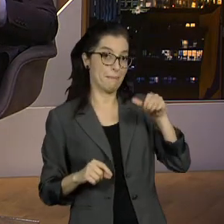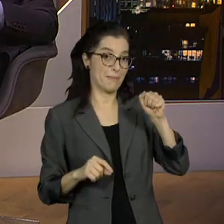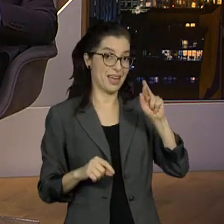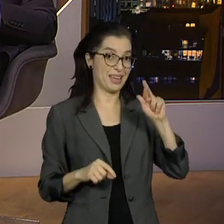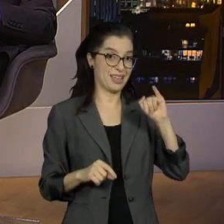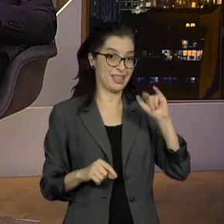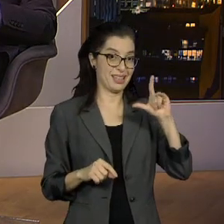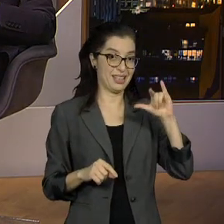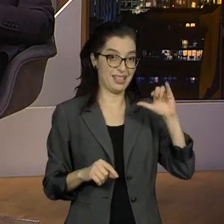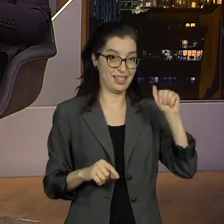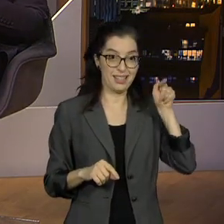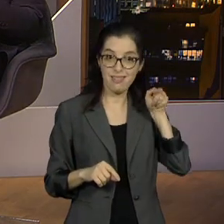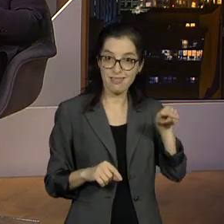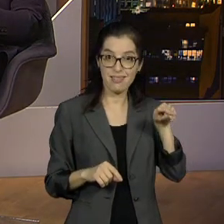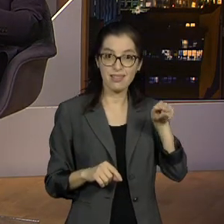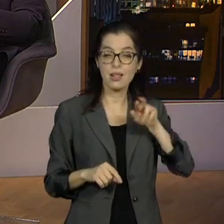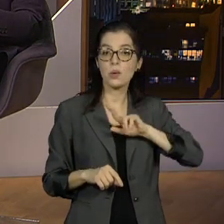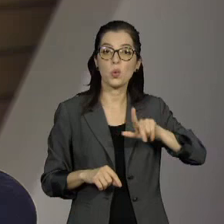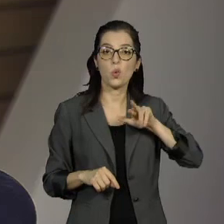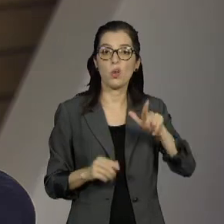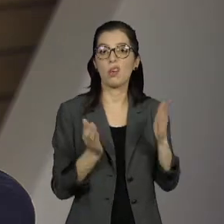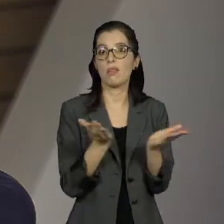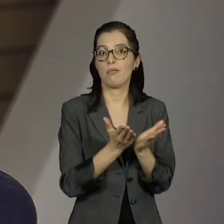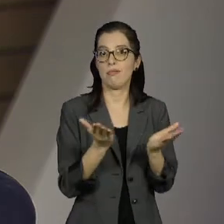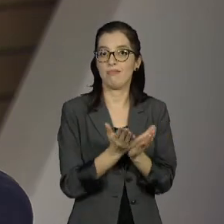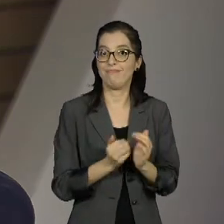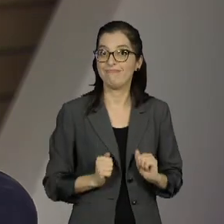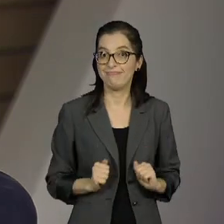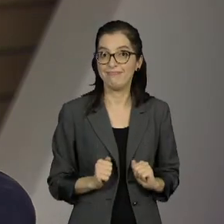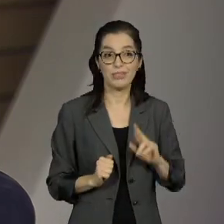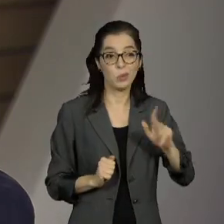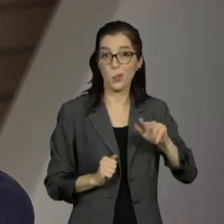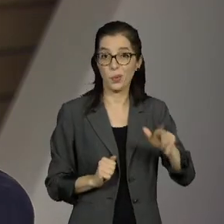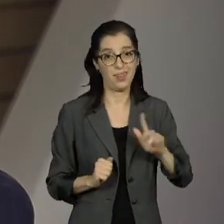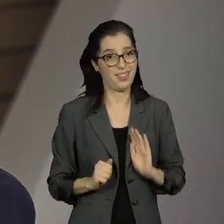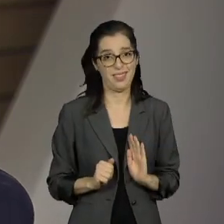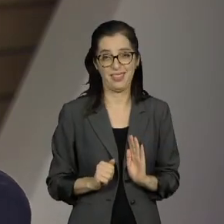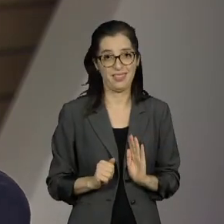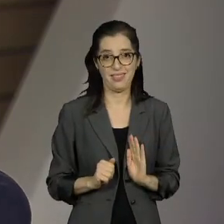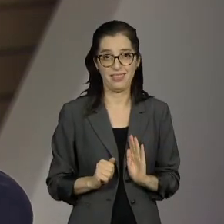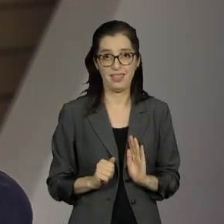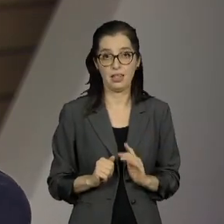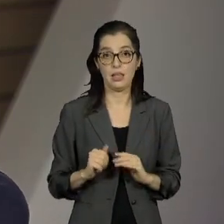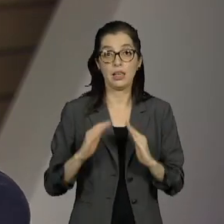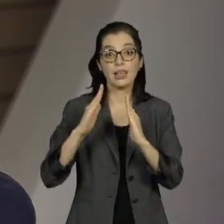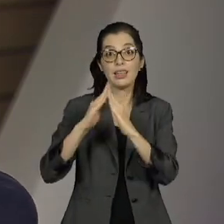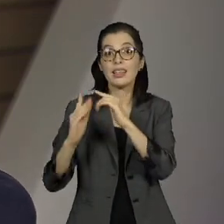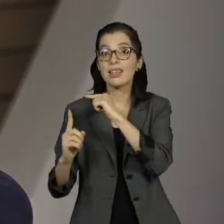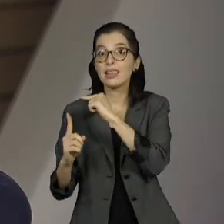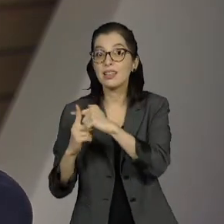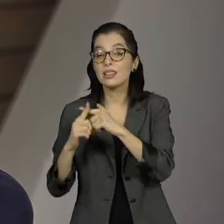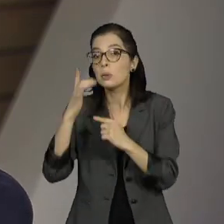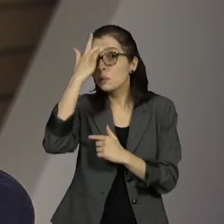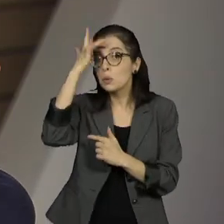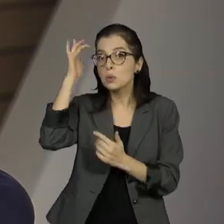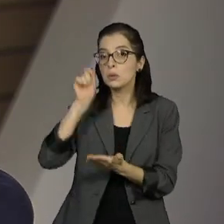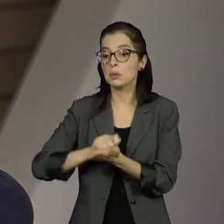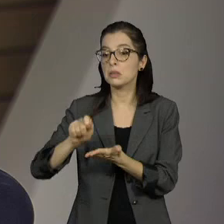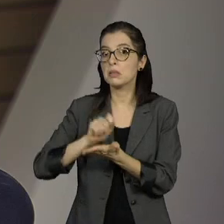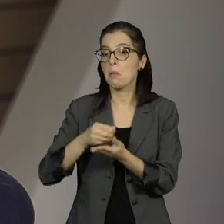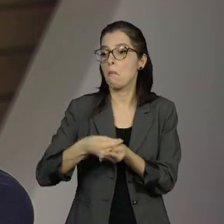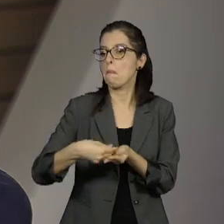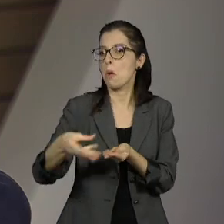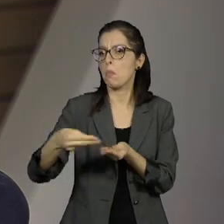distribuído nas igrejas ali, de olho no voto evangélico. E foi uma das coisas que a campanha denunciou à justiça eleitoral. Como não tem nome no